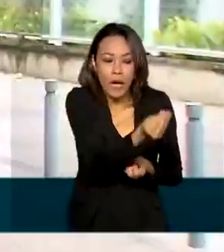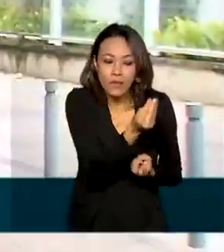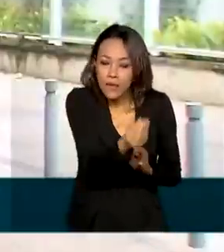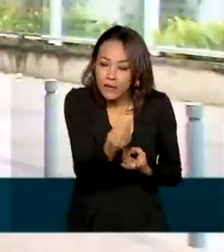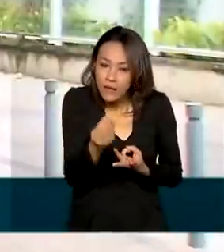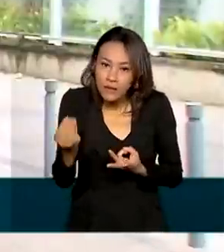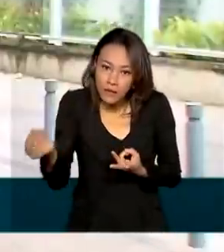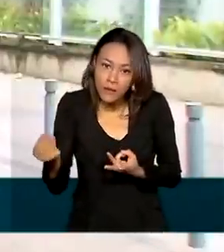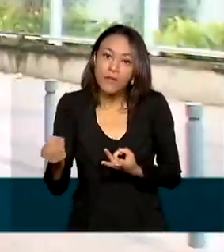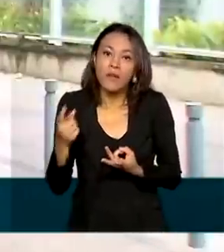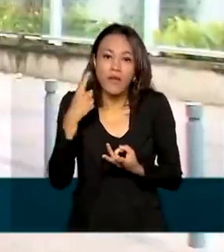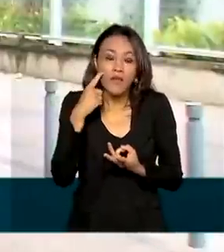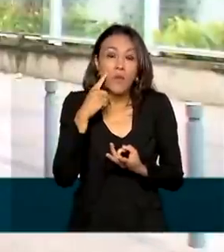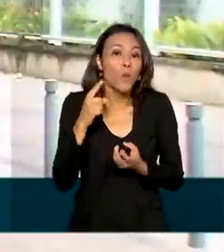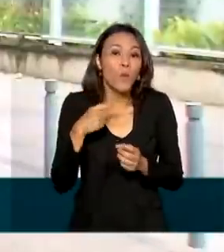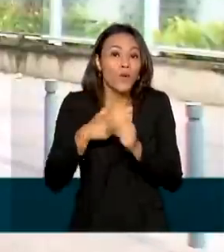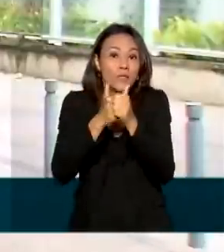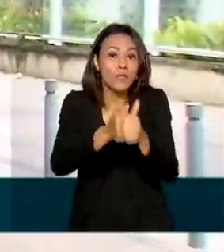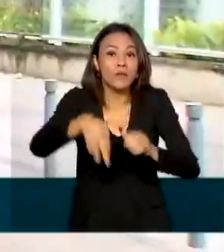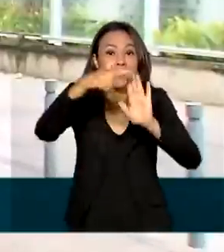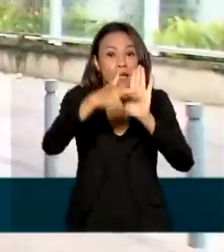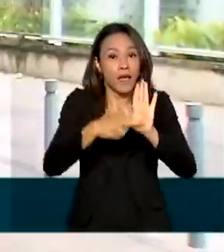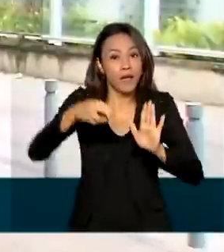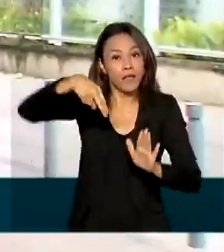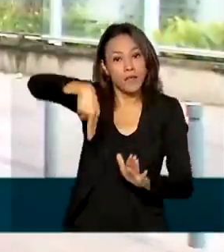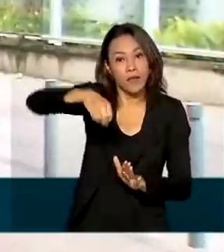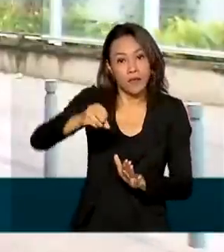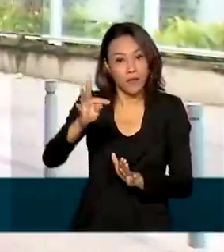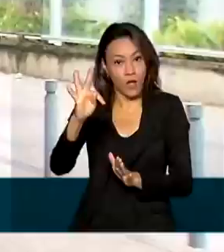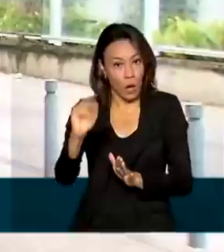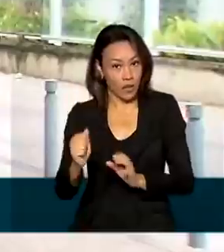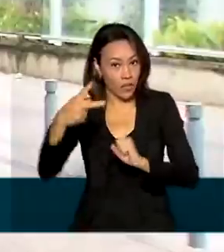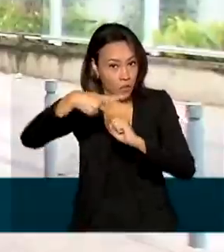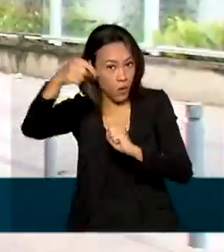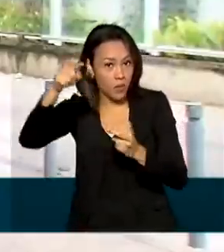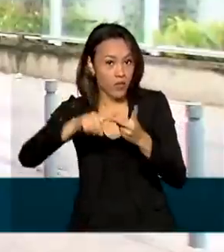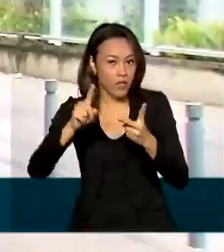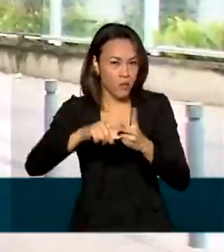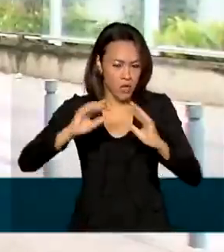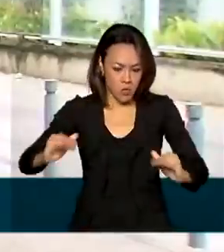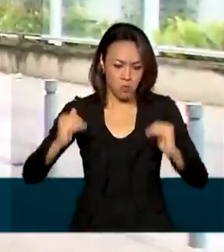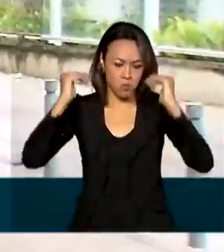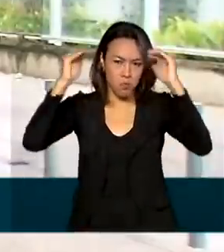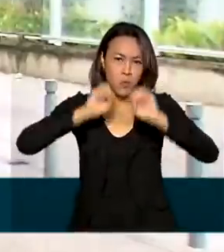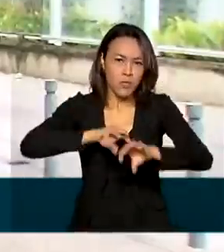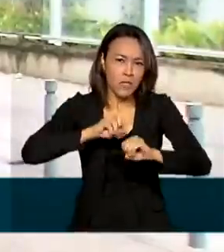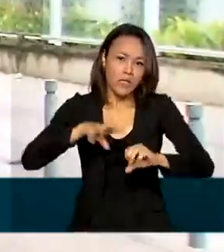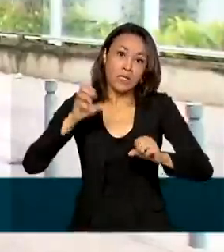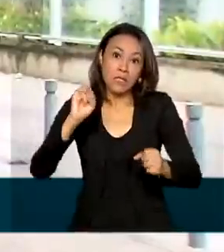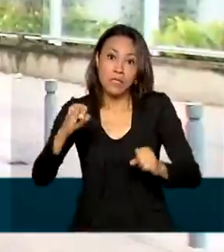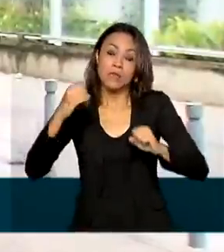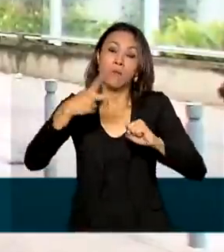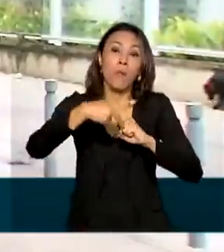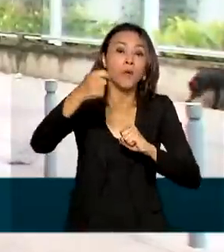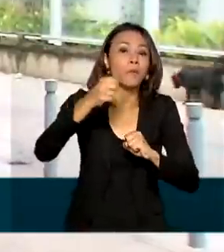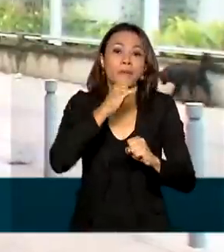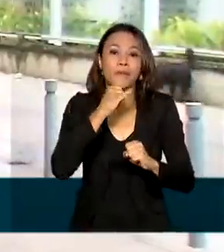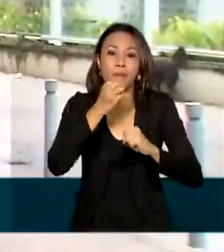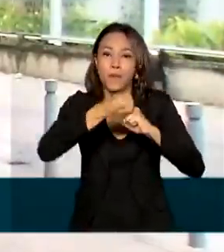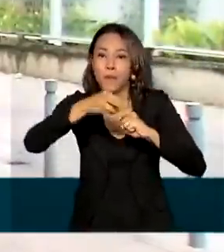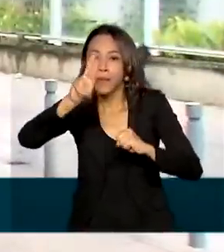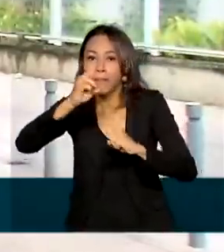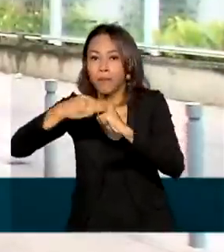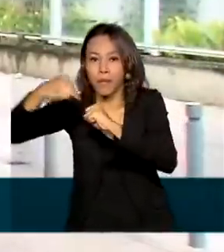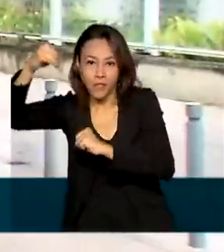CAPES considerou a nota do programa de pós-graduação e também o nível de ensino, semestrado ou doutorado, por exemplo. Além das notas dos